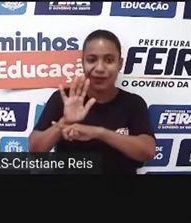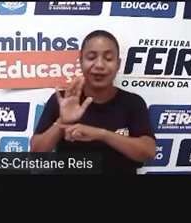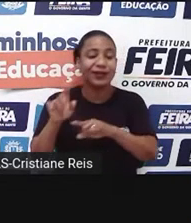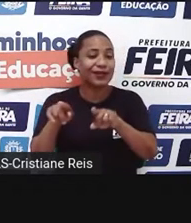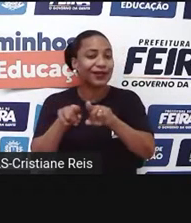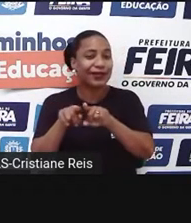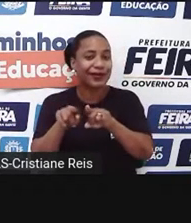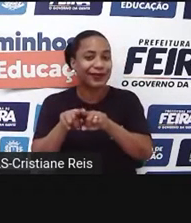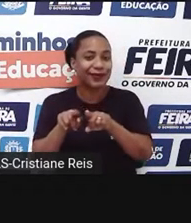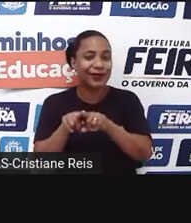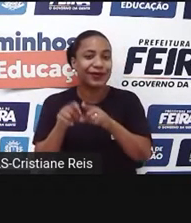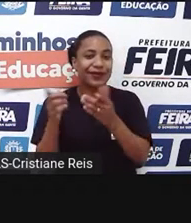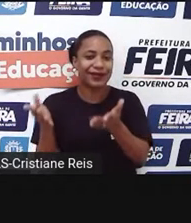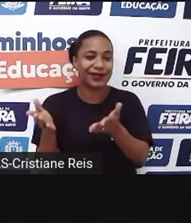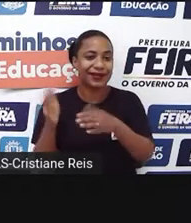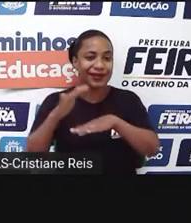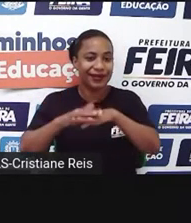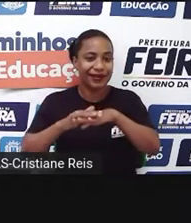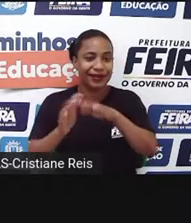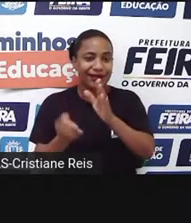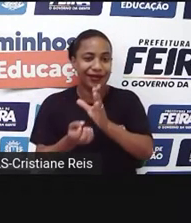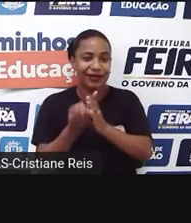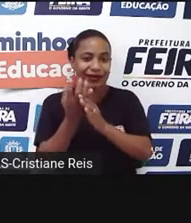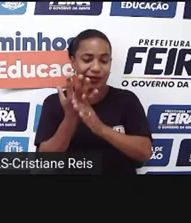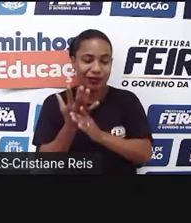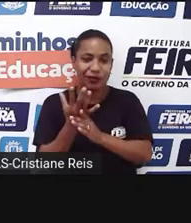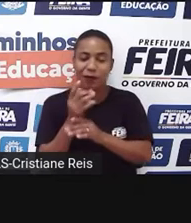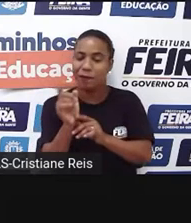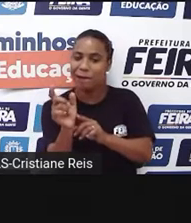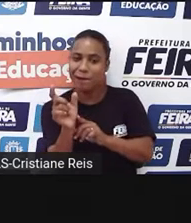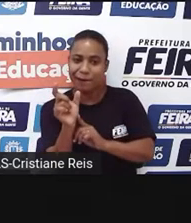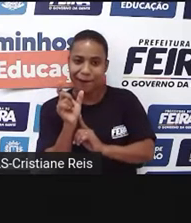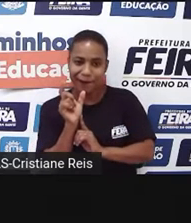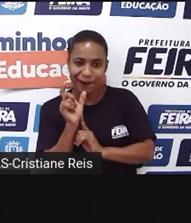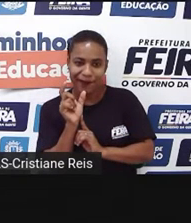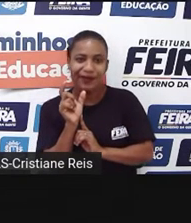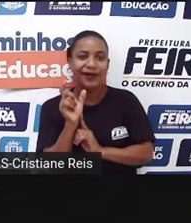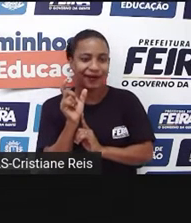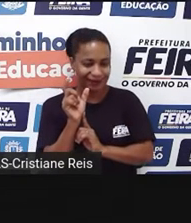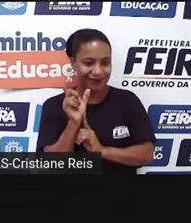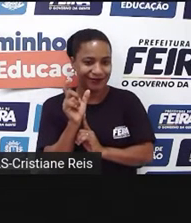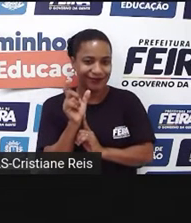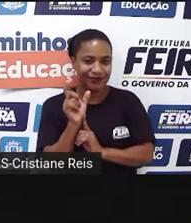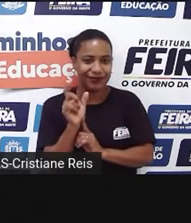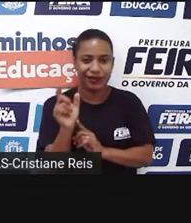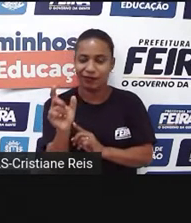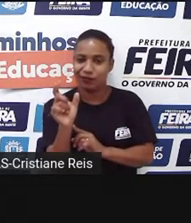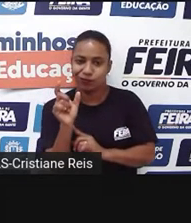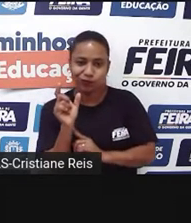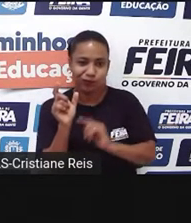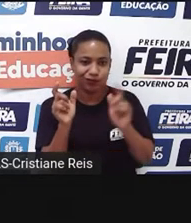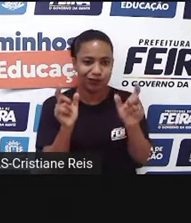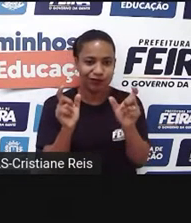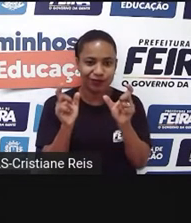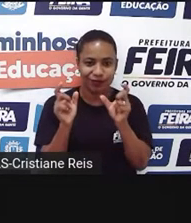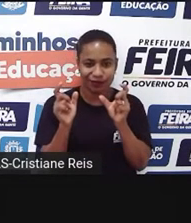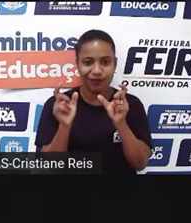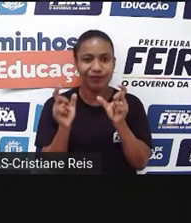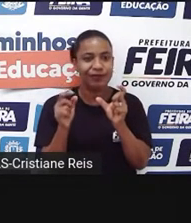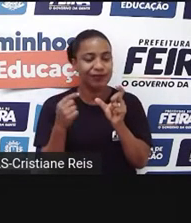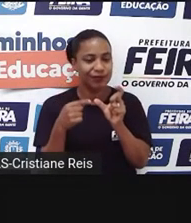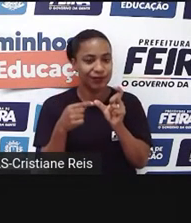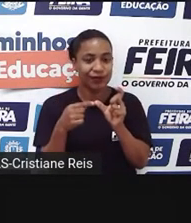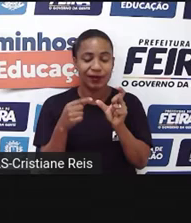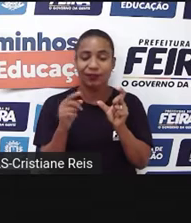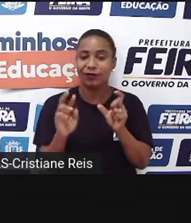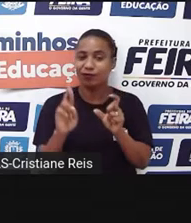ele criou muitas palavras para dar conta daquilo que ele queria expressar através da